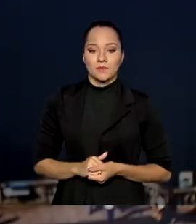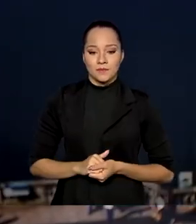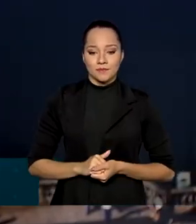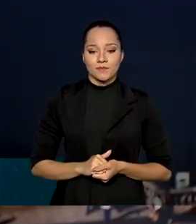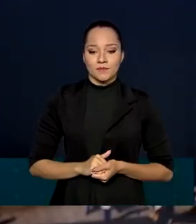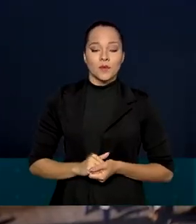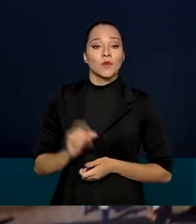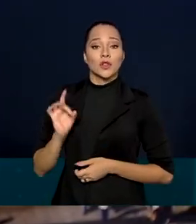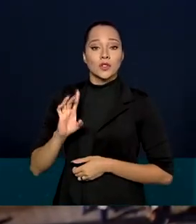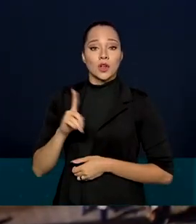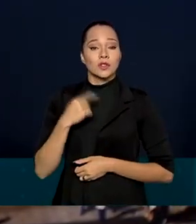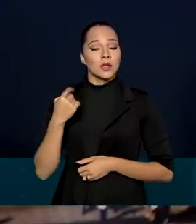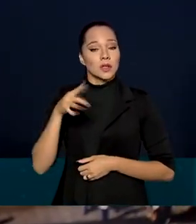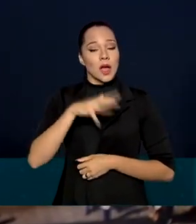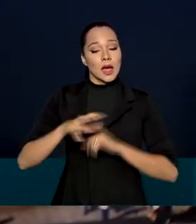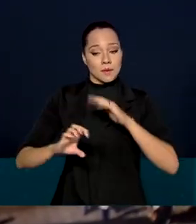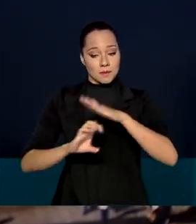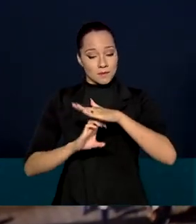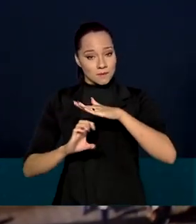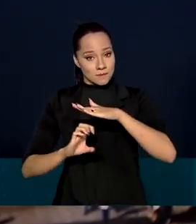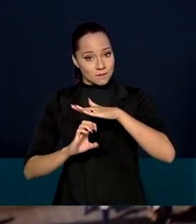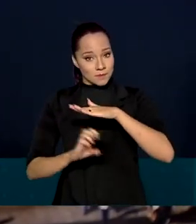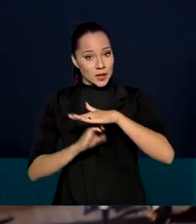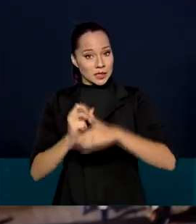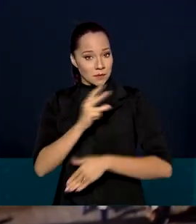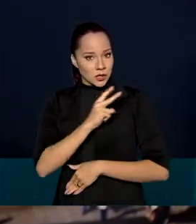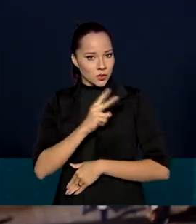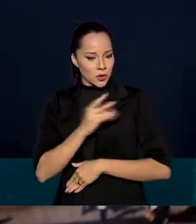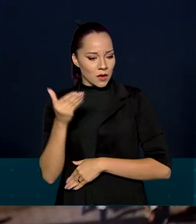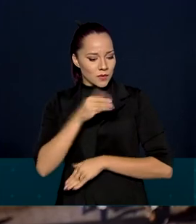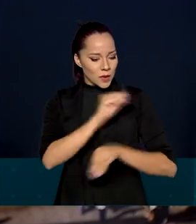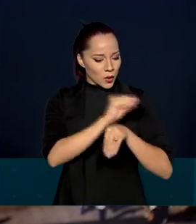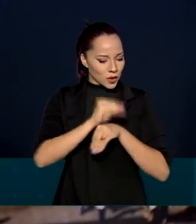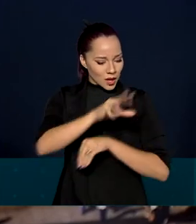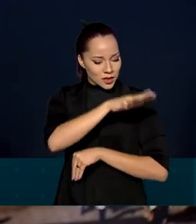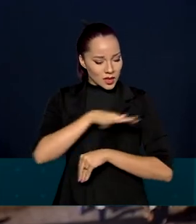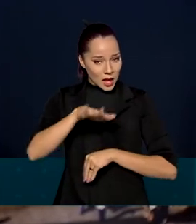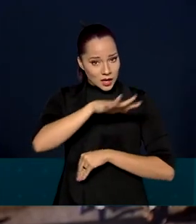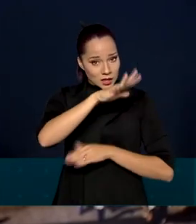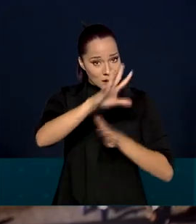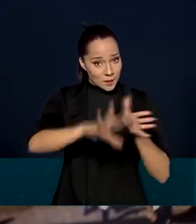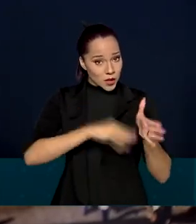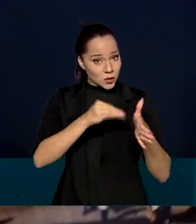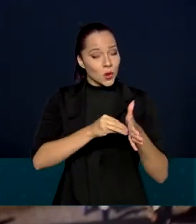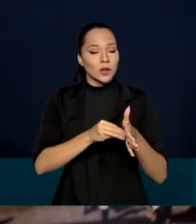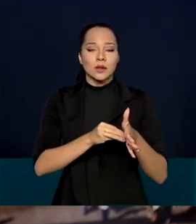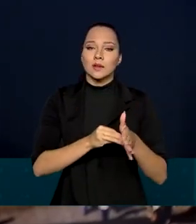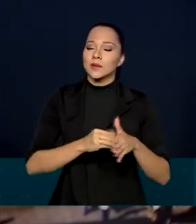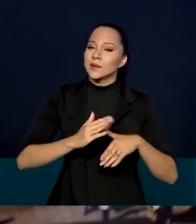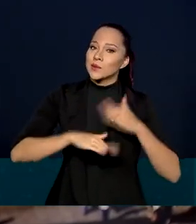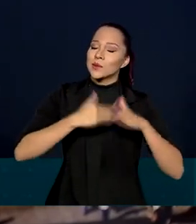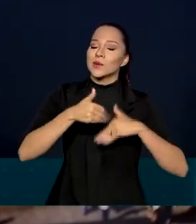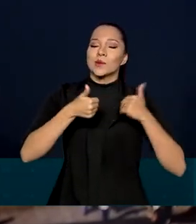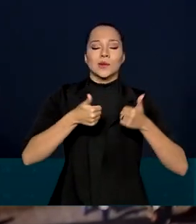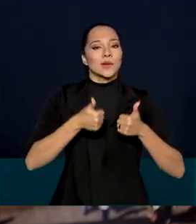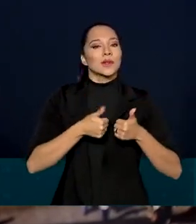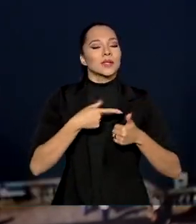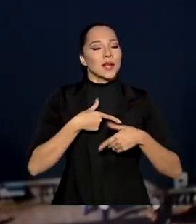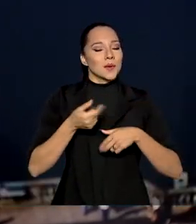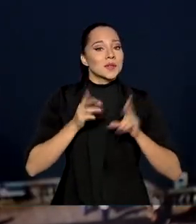termos o setor privado vindo para cuidar da Amazônia já é um grande avanço. Traz, inclusive, para essas regiões uma expectativa,